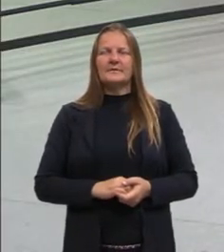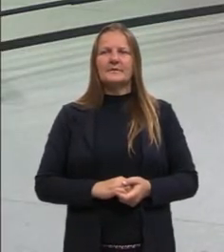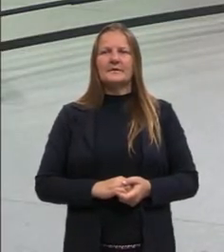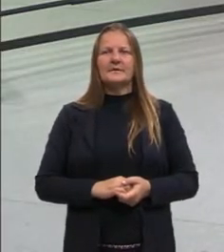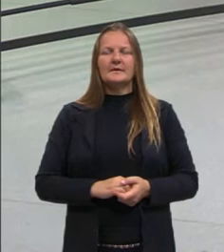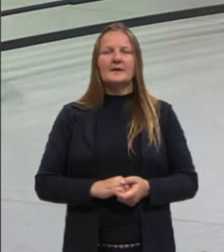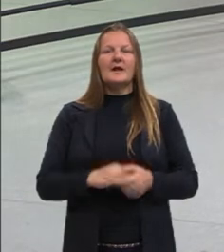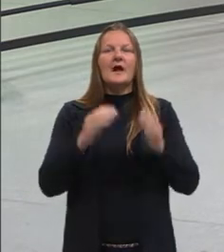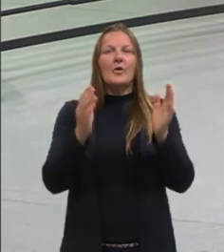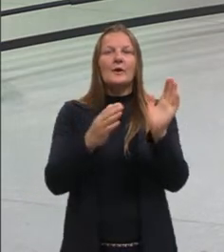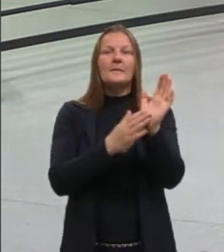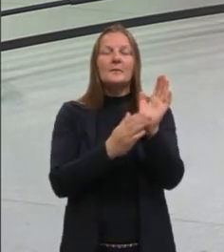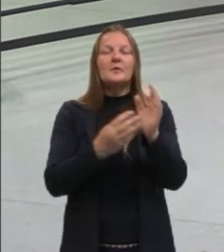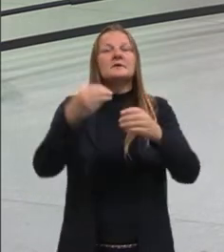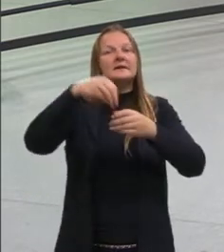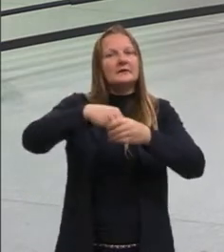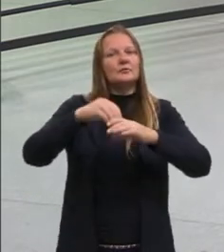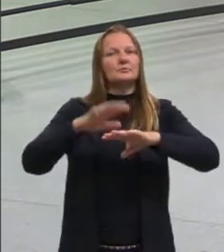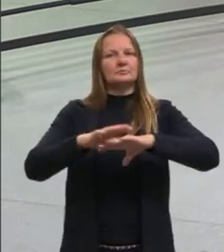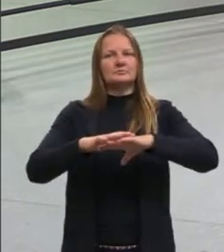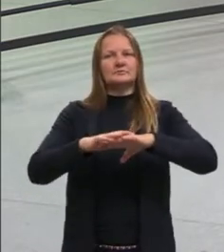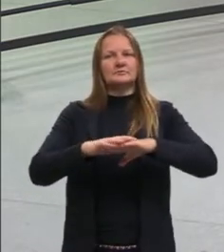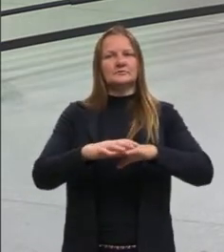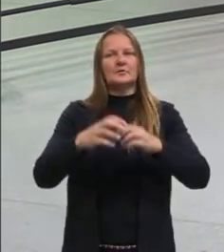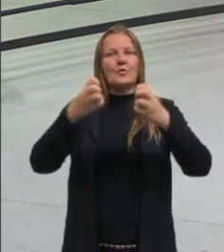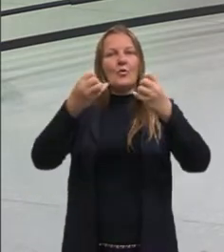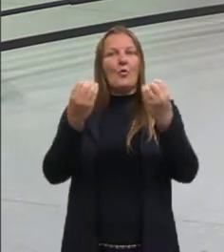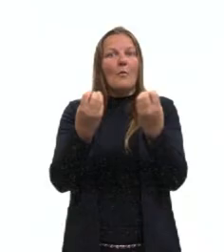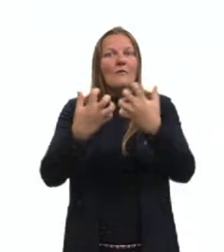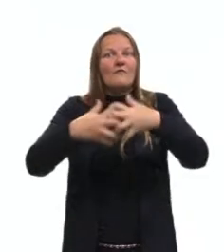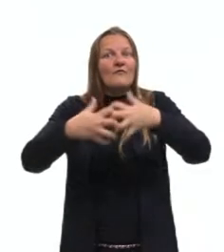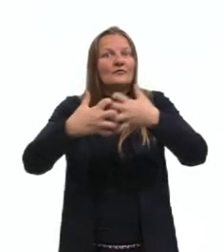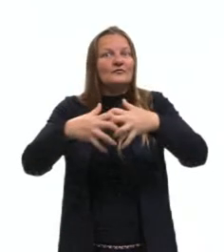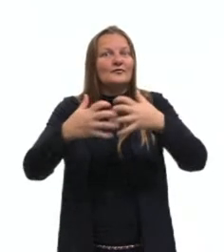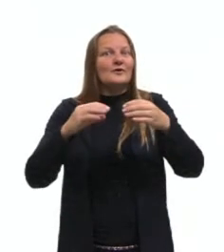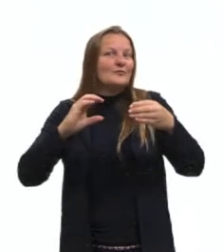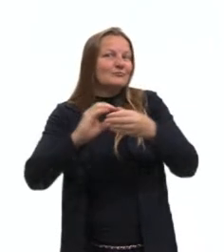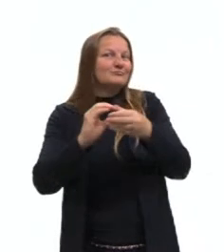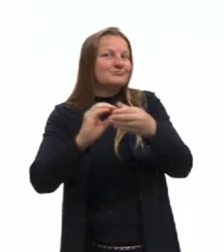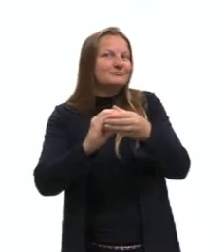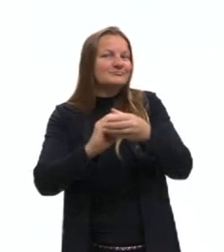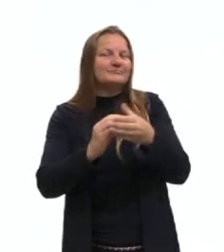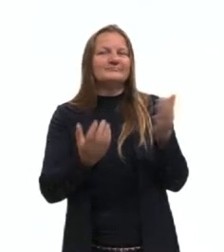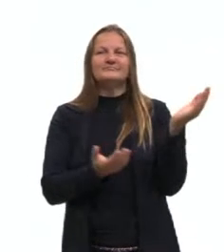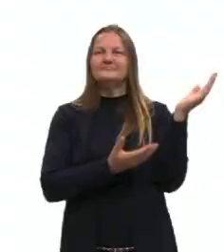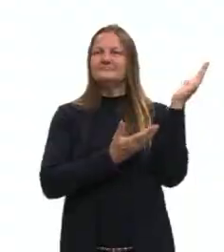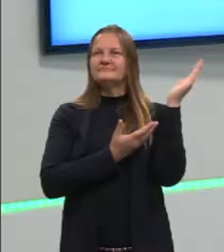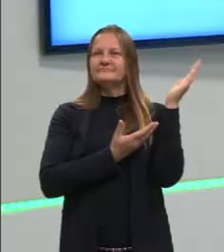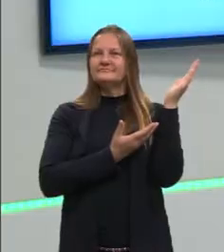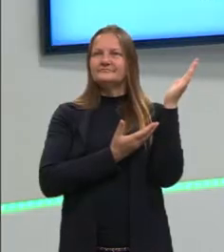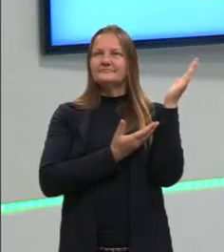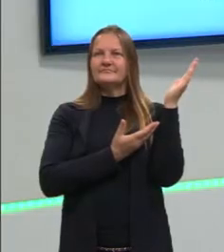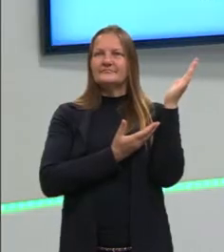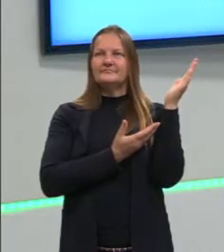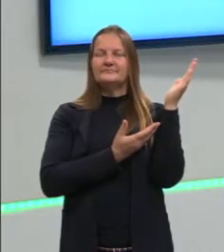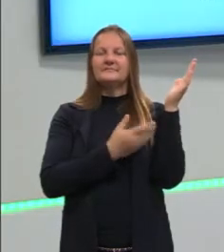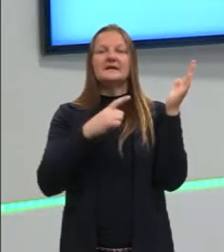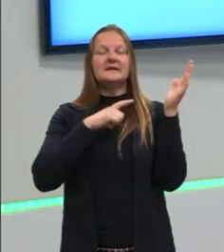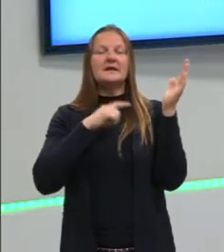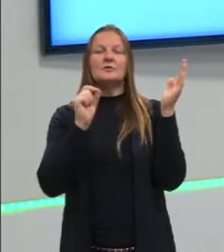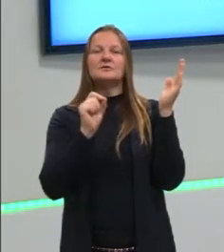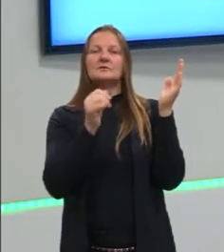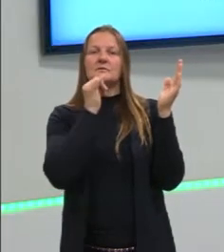das proposições na matemática. Então, como tudo isso se encaixa. Então, nós temos expressões do tipo